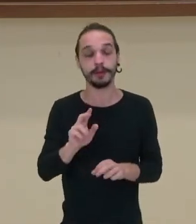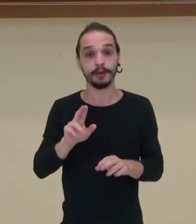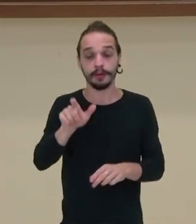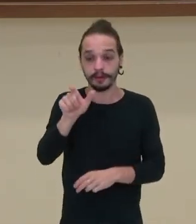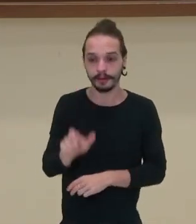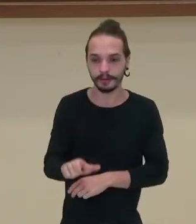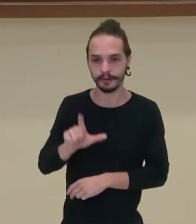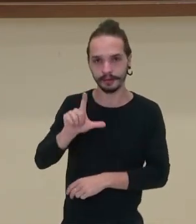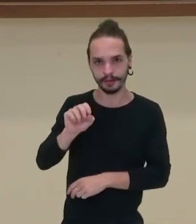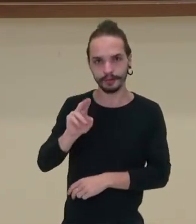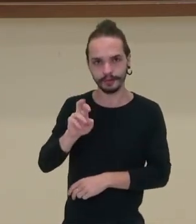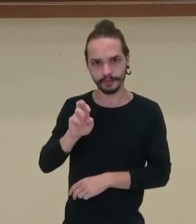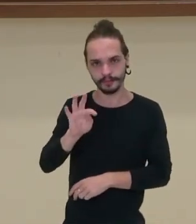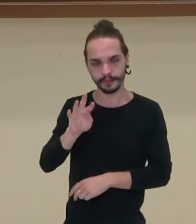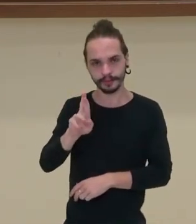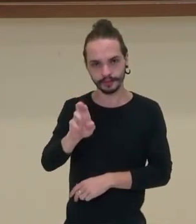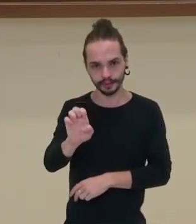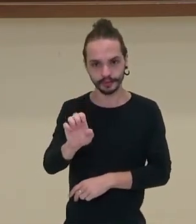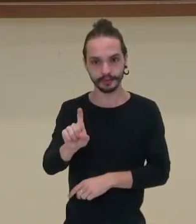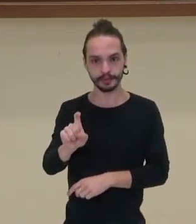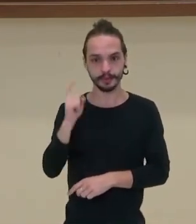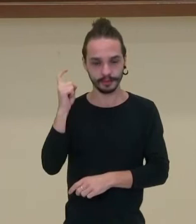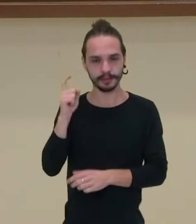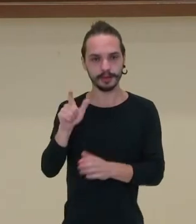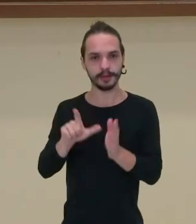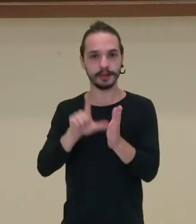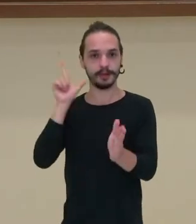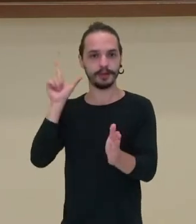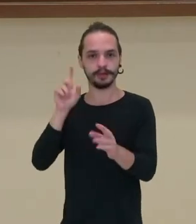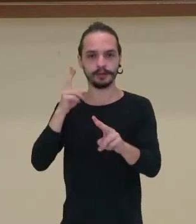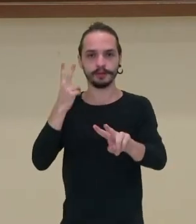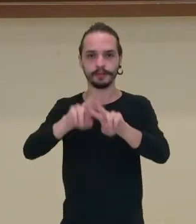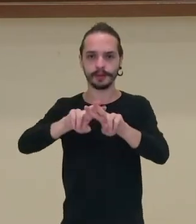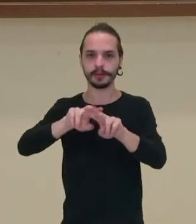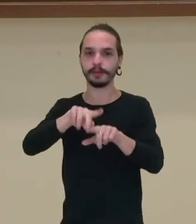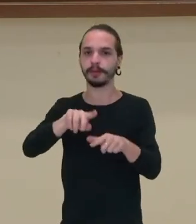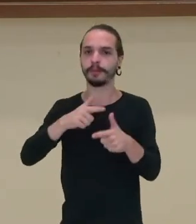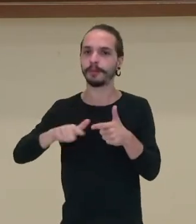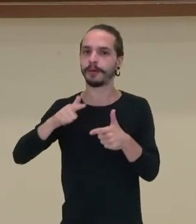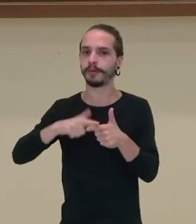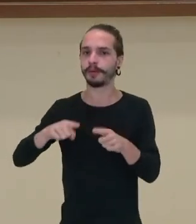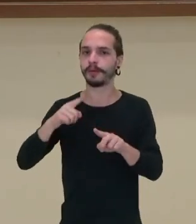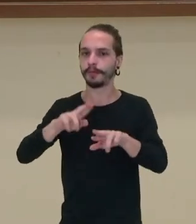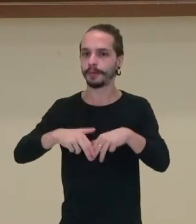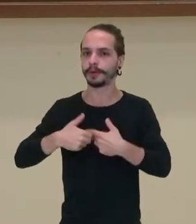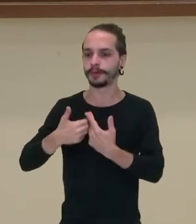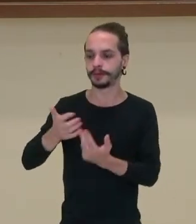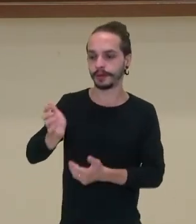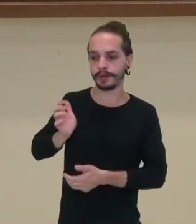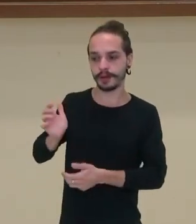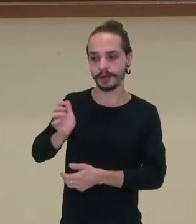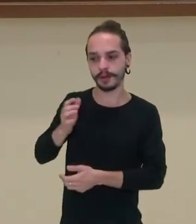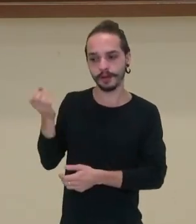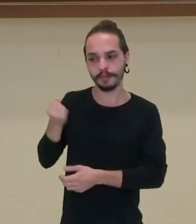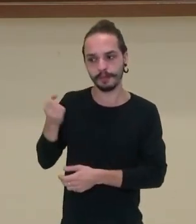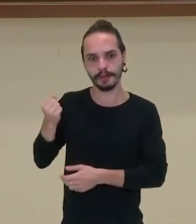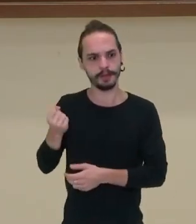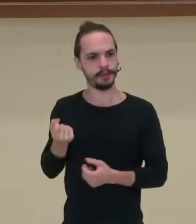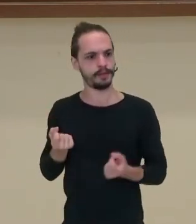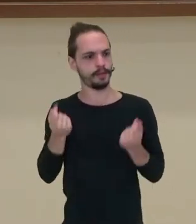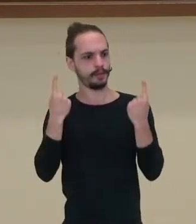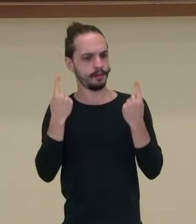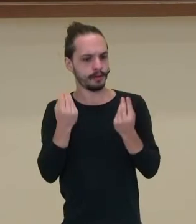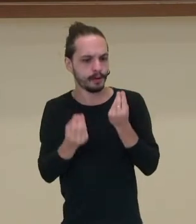mesmo de ser preso, ele acaba tendo problema por quê? Porque a elite reagiu, a elite branca reagiu a essa Revolução,